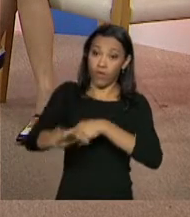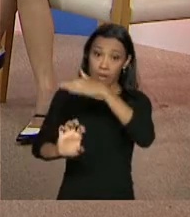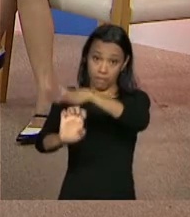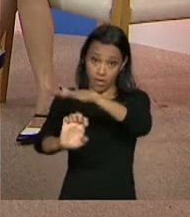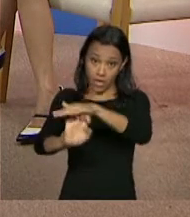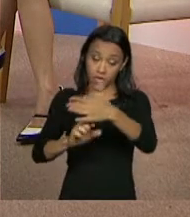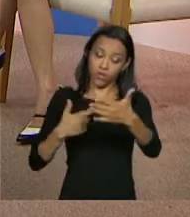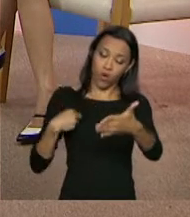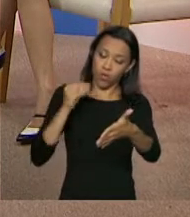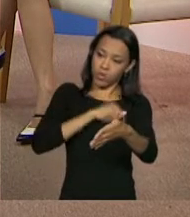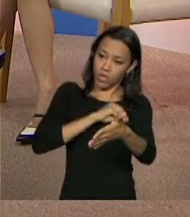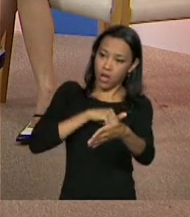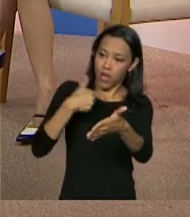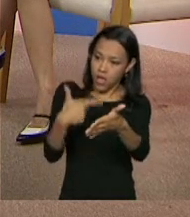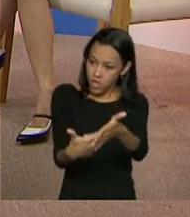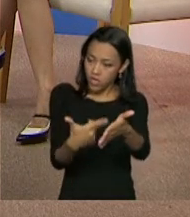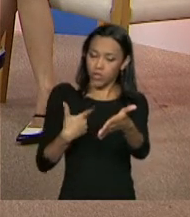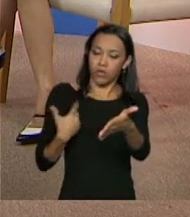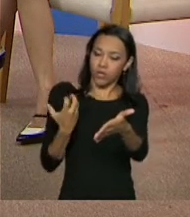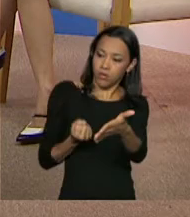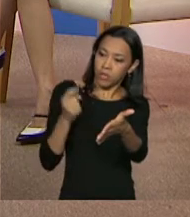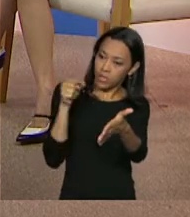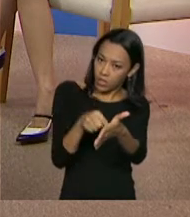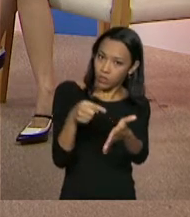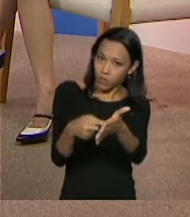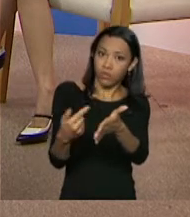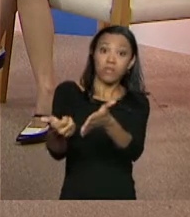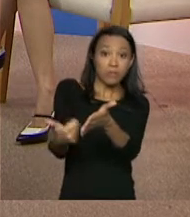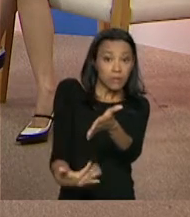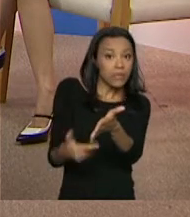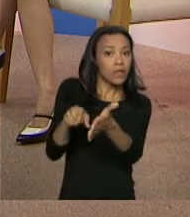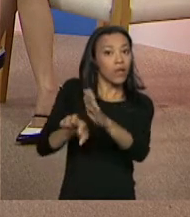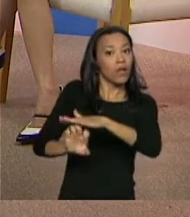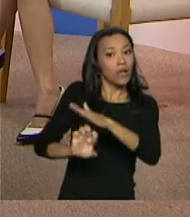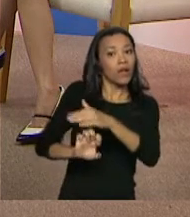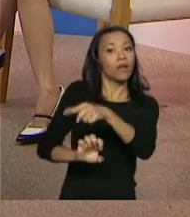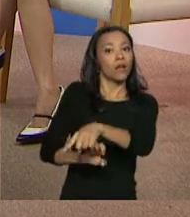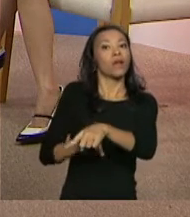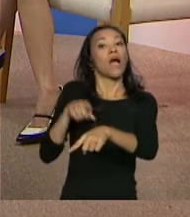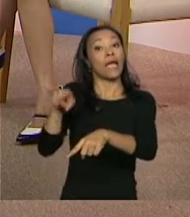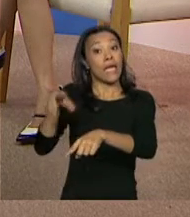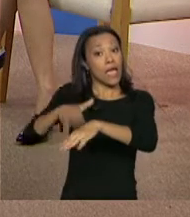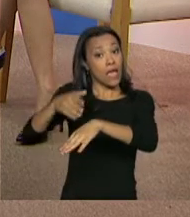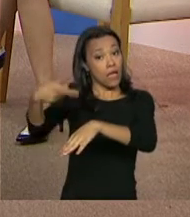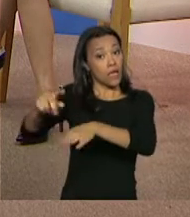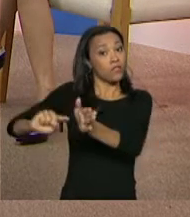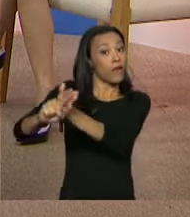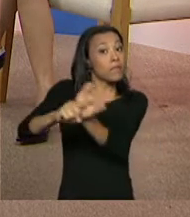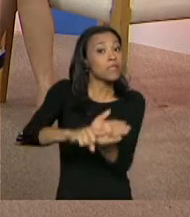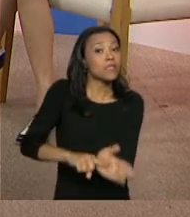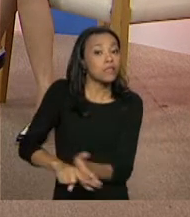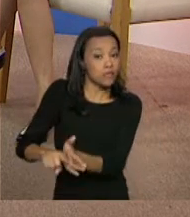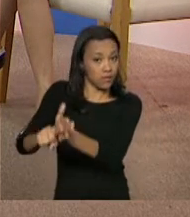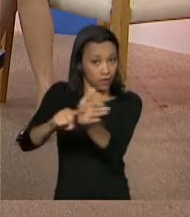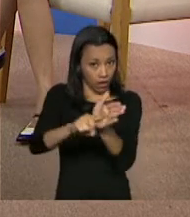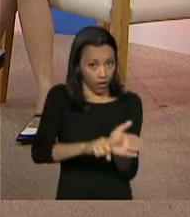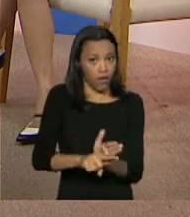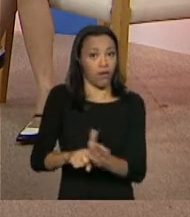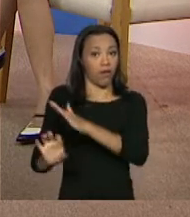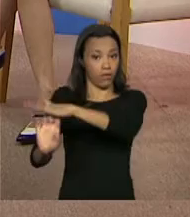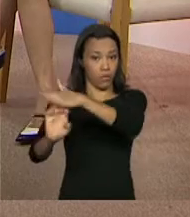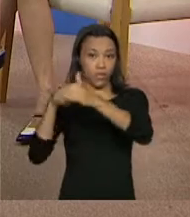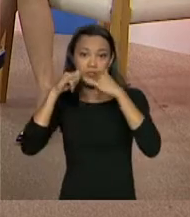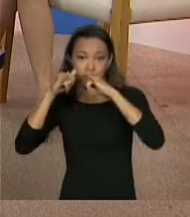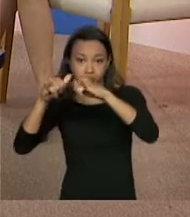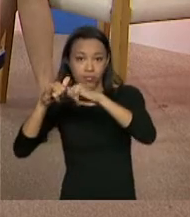esse rendimento, eu ganho isso. Eles também têm acesso a uma consulta do cadastro, né? As concessionárias têm acesso, elas